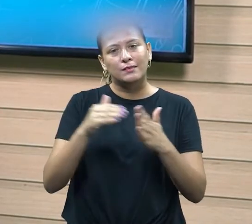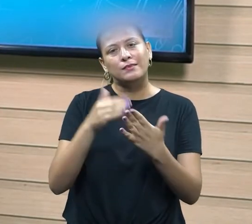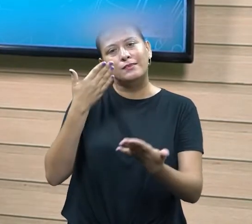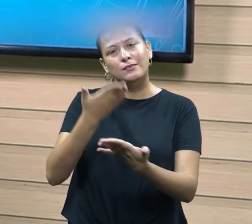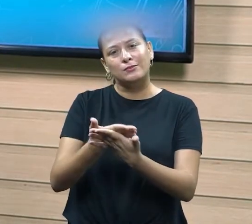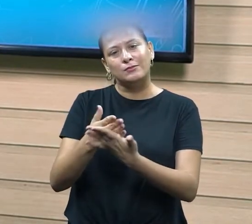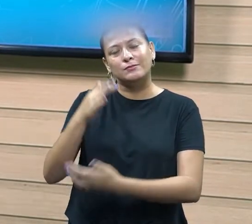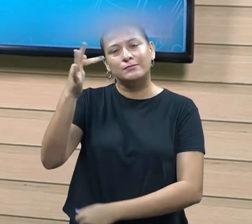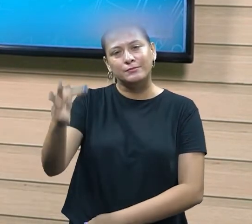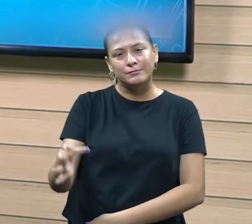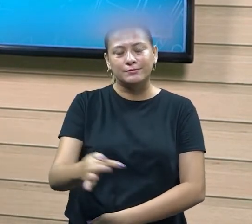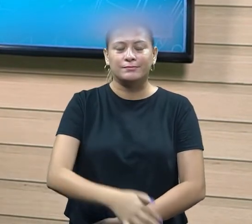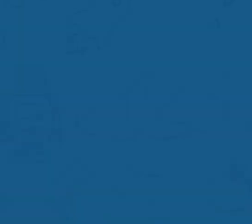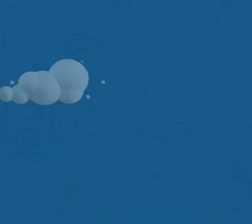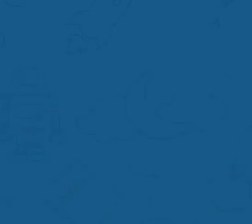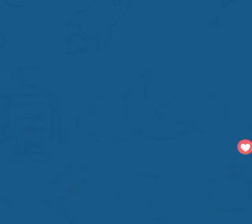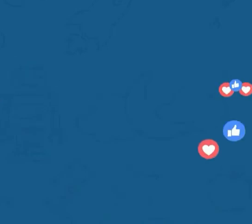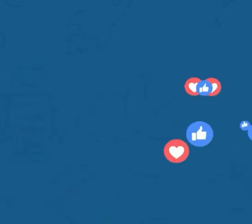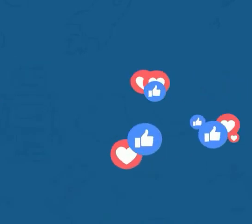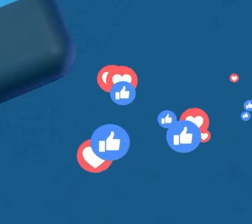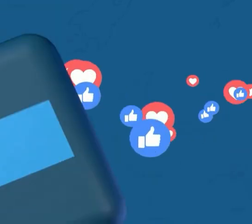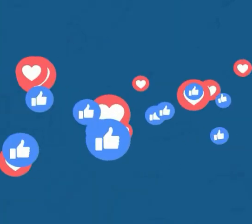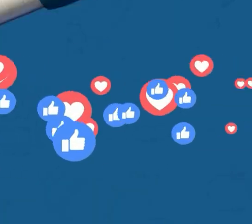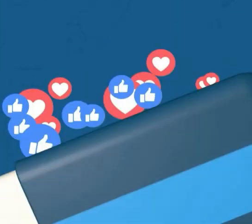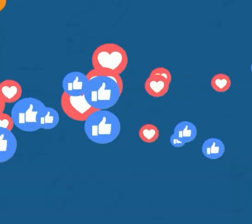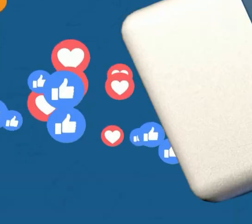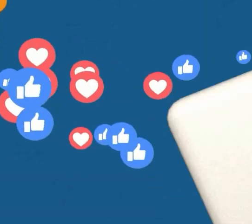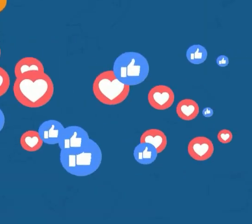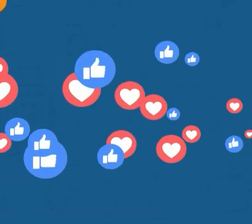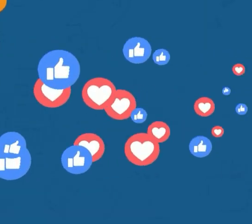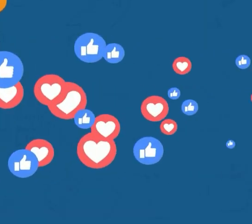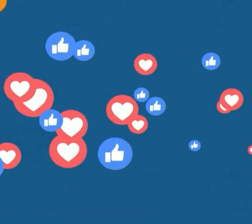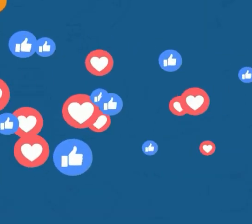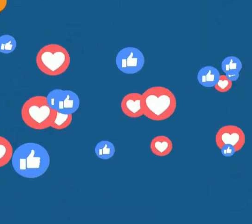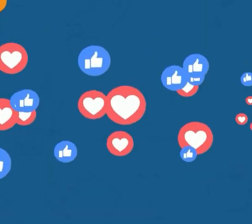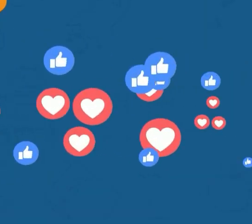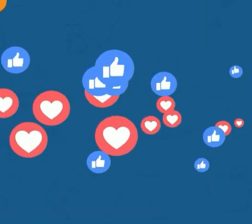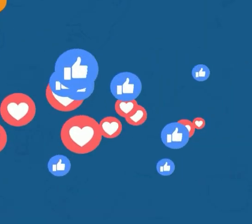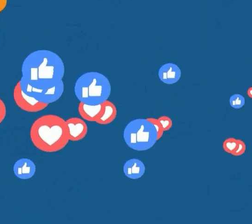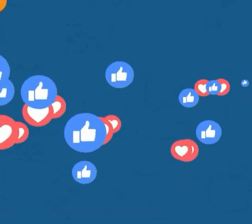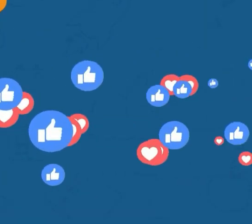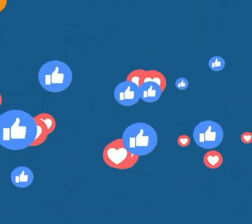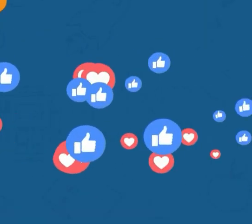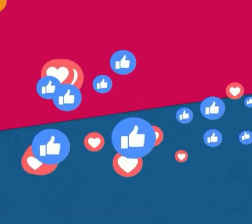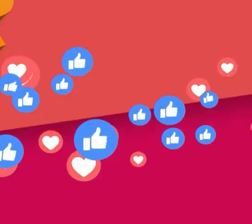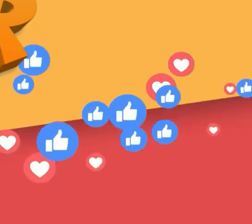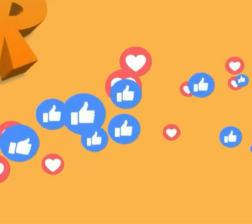oportunidade tudo bem? e até a próxima Obrigado.